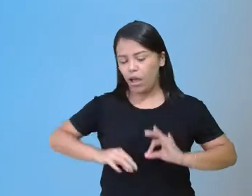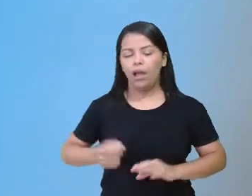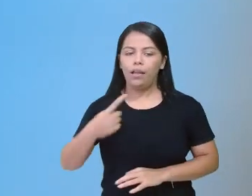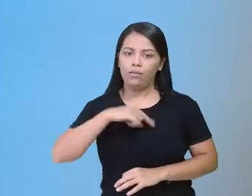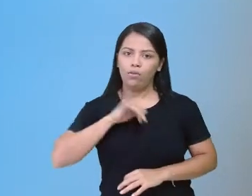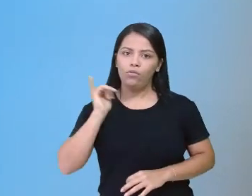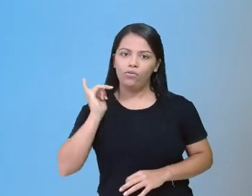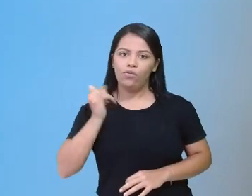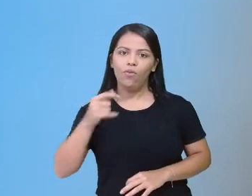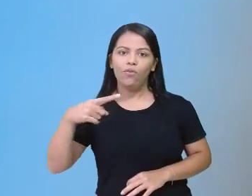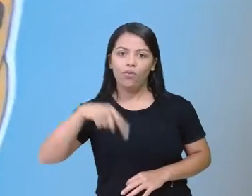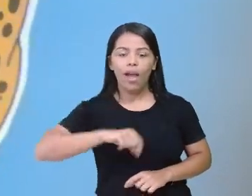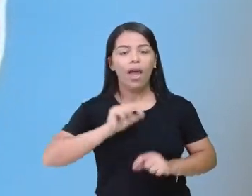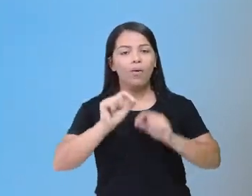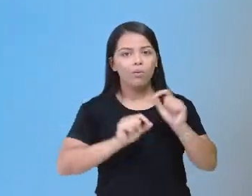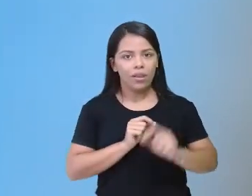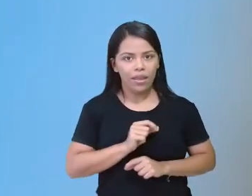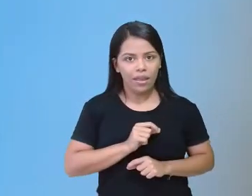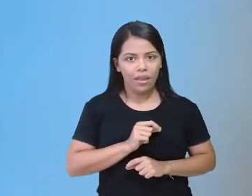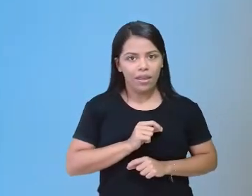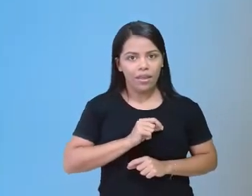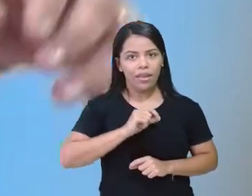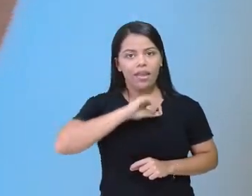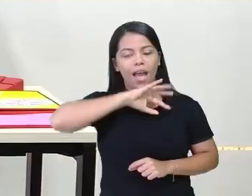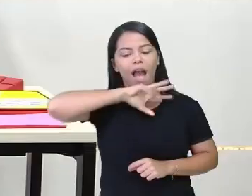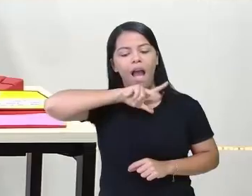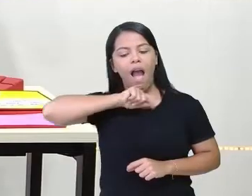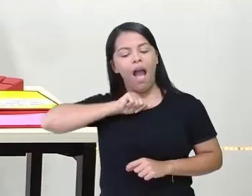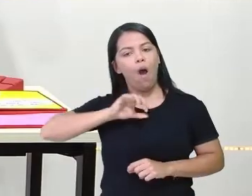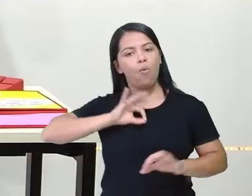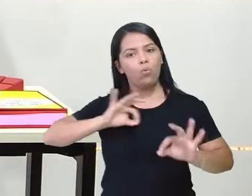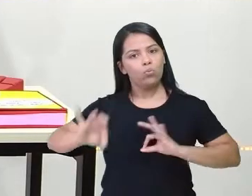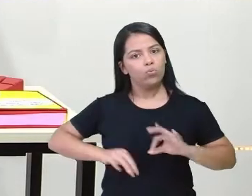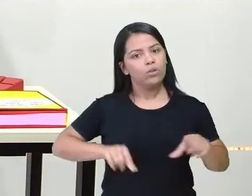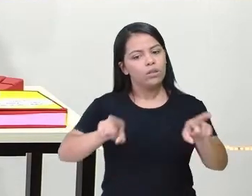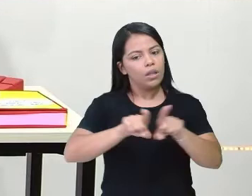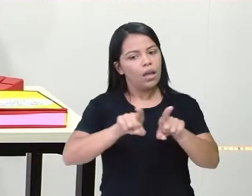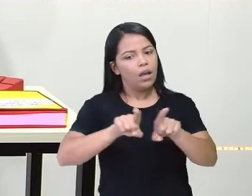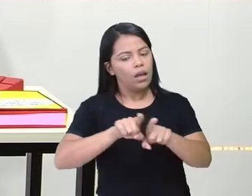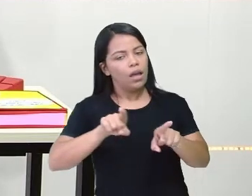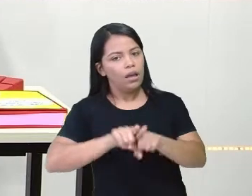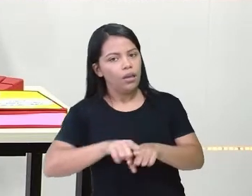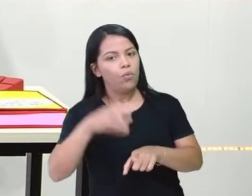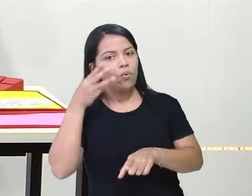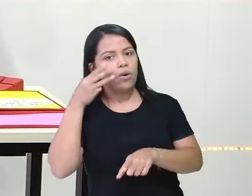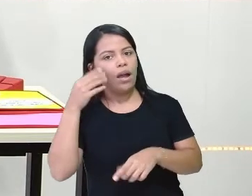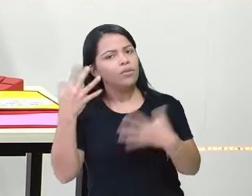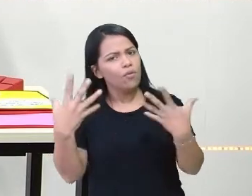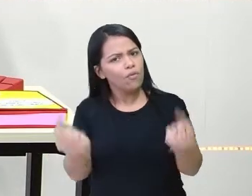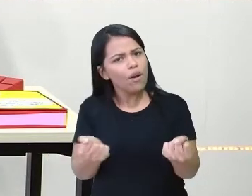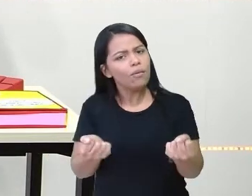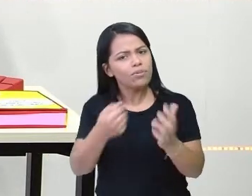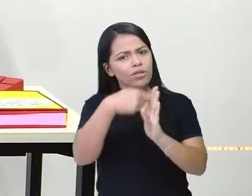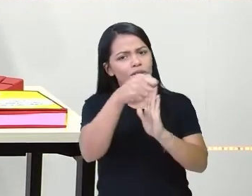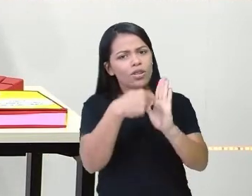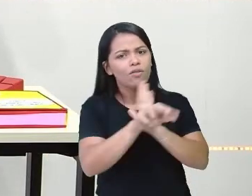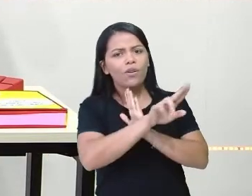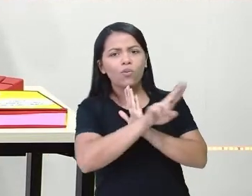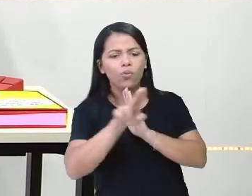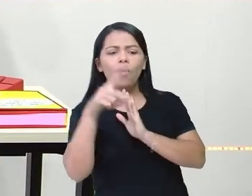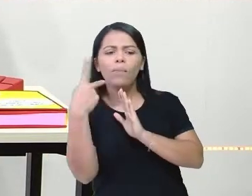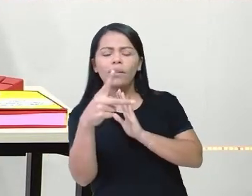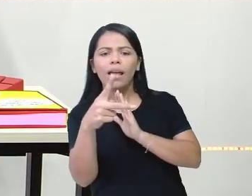a onça e o gato. Bora escrever o nome onça, que também eu acho que só tem quatro letrinhas. E eu acho que eu também só abro a boca.